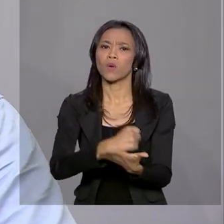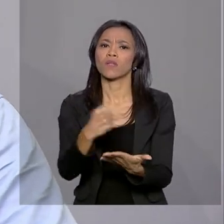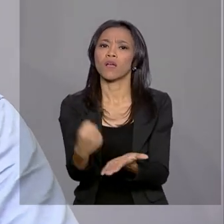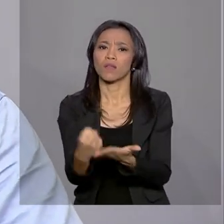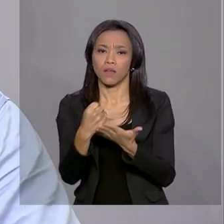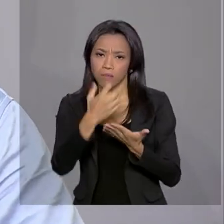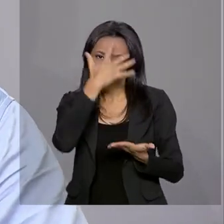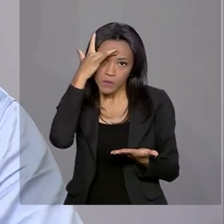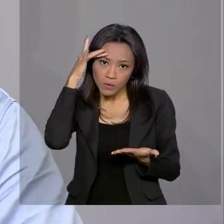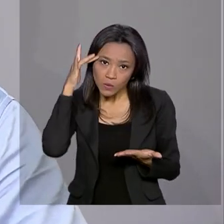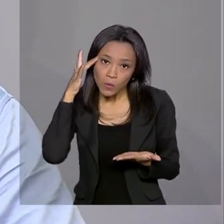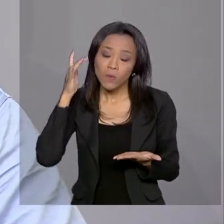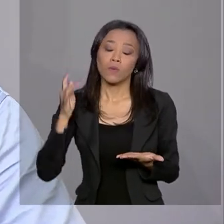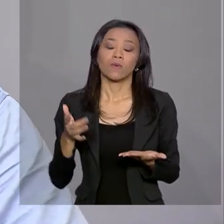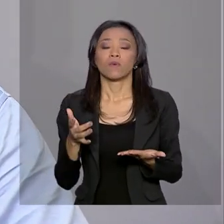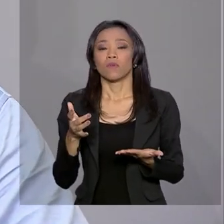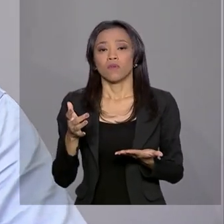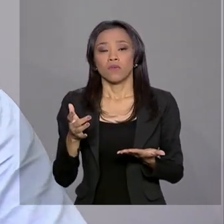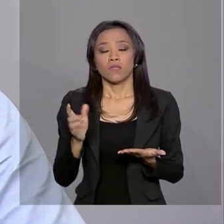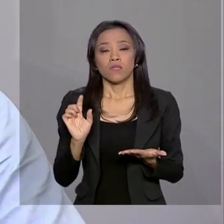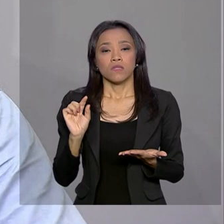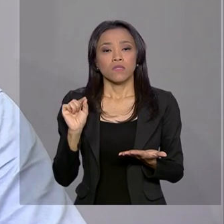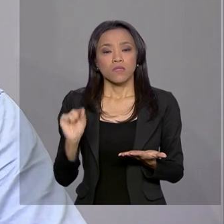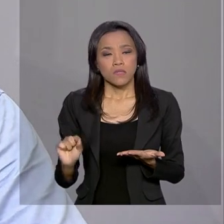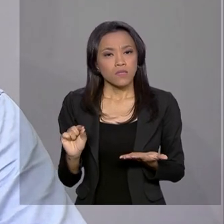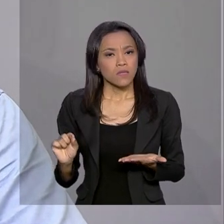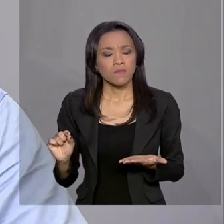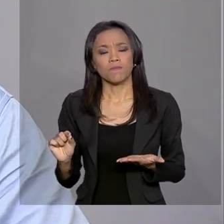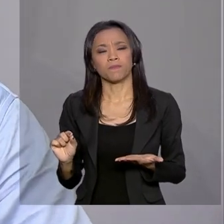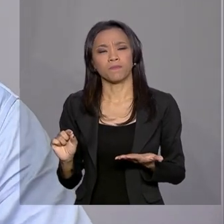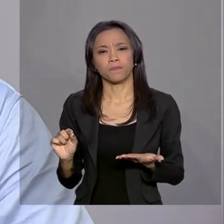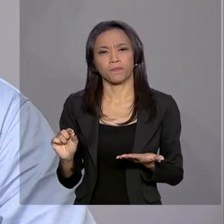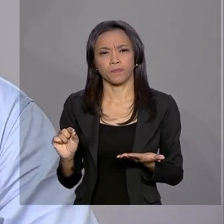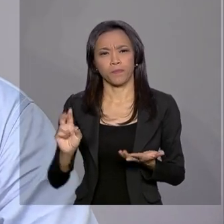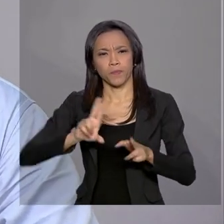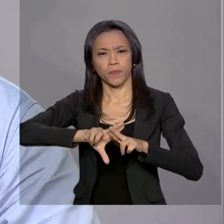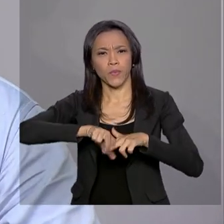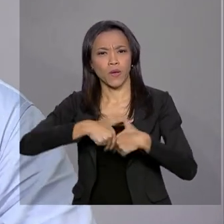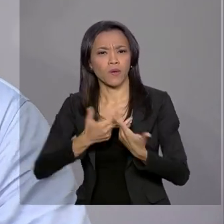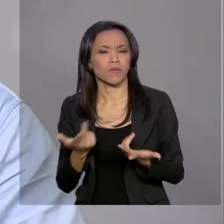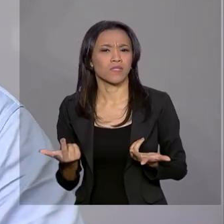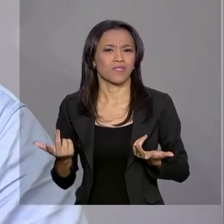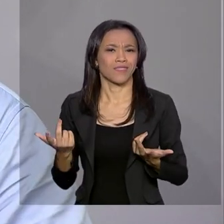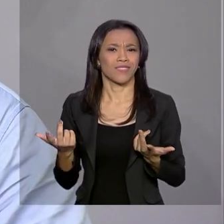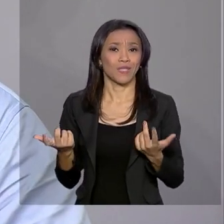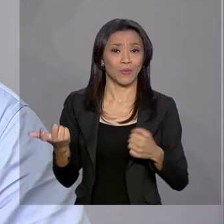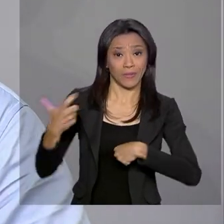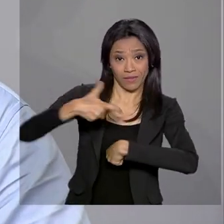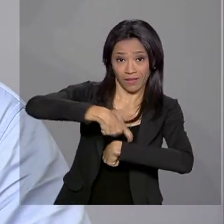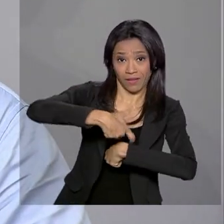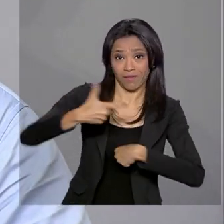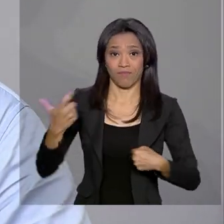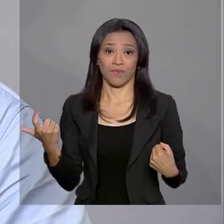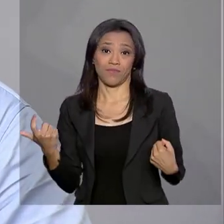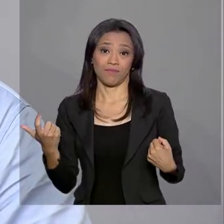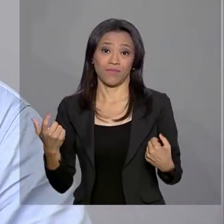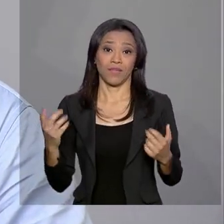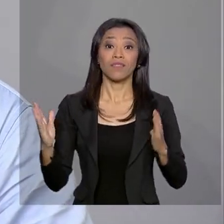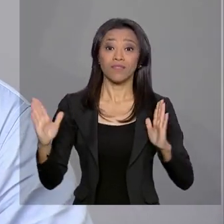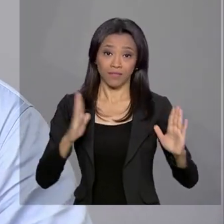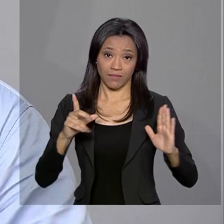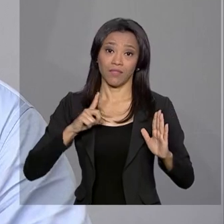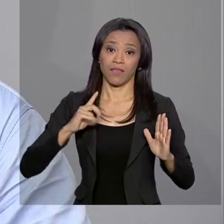deixando essa janela pela questão do tempo e do prazo que a gente pode